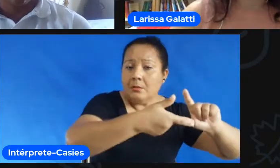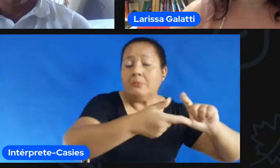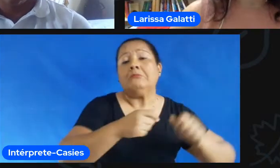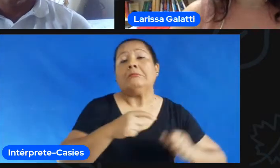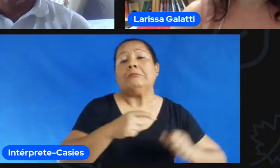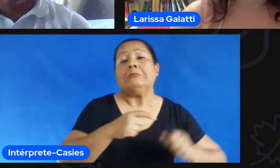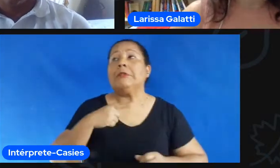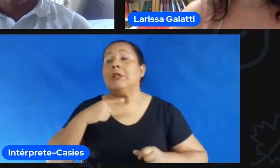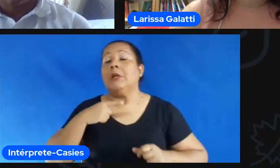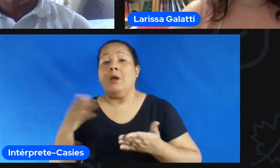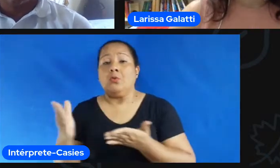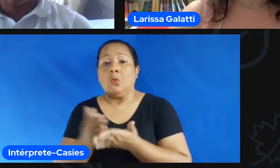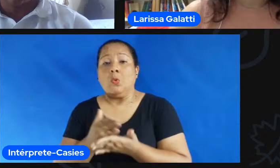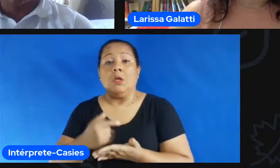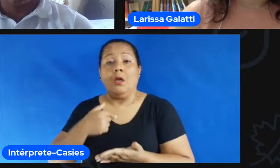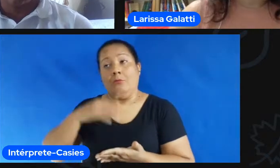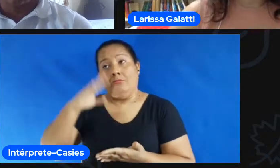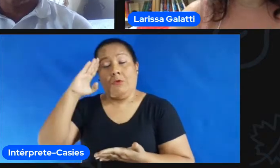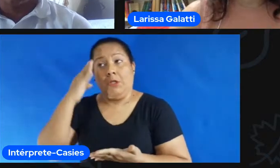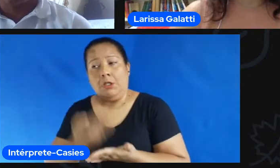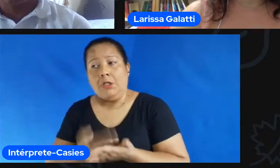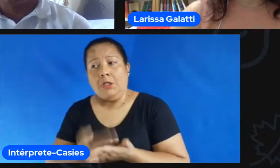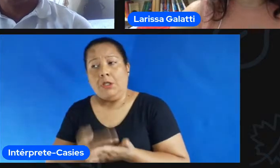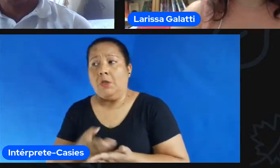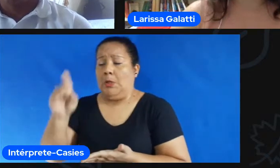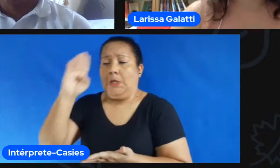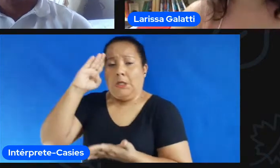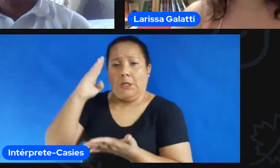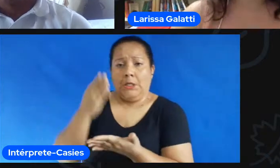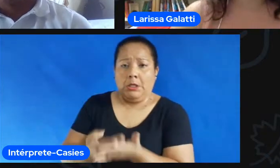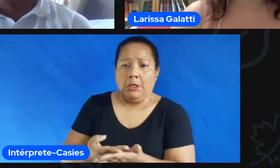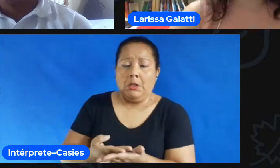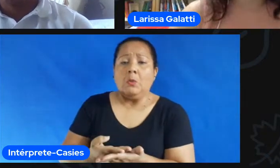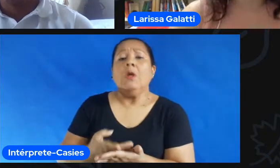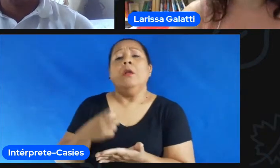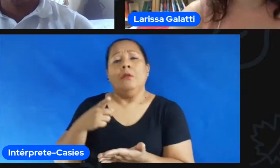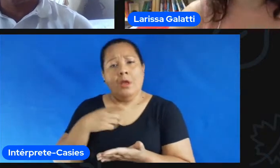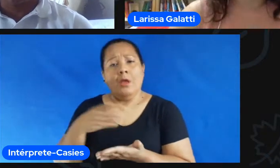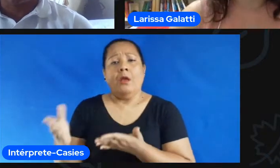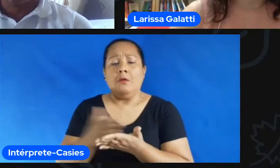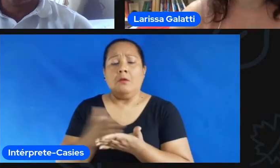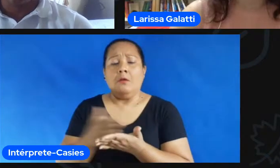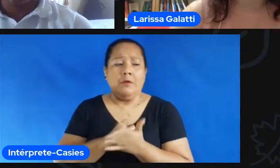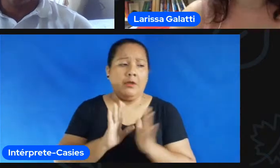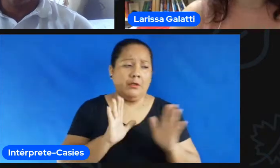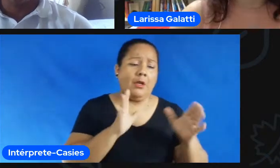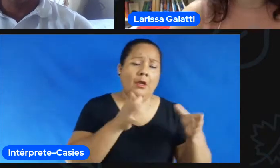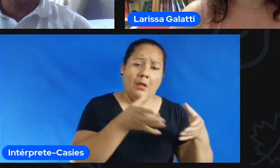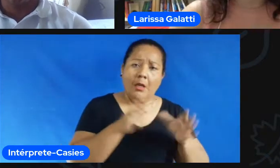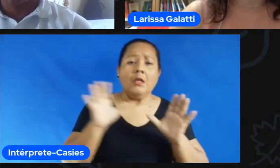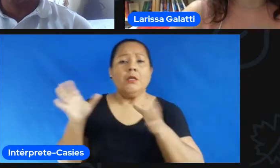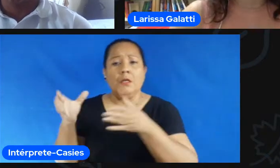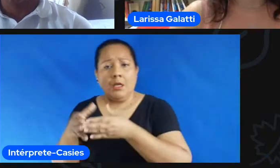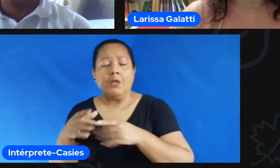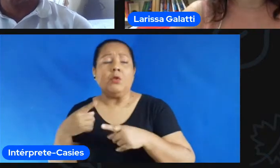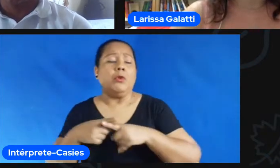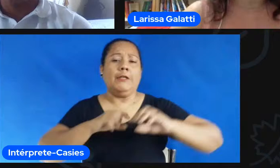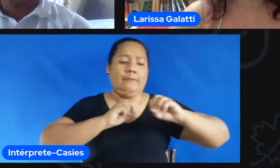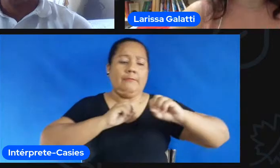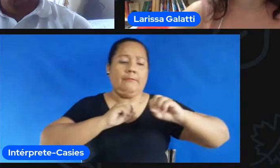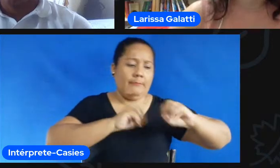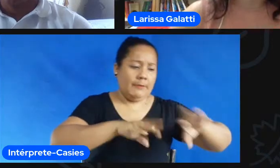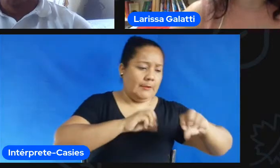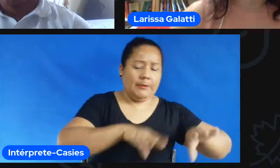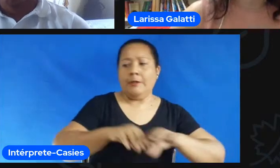também também a zona de conforto a tradição na formação de muitos dos professores que ensinam o esporte nas universidades